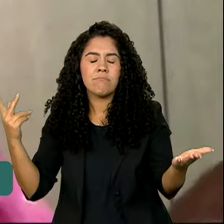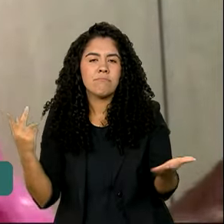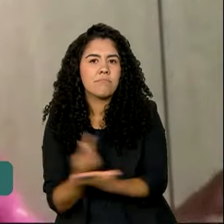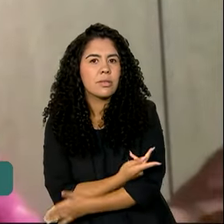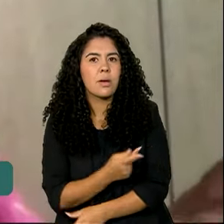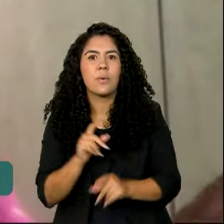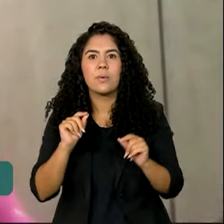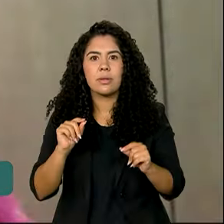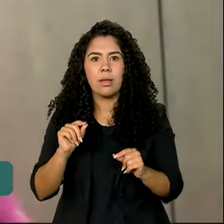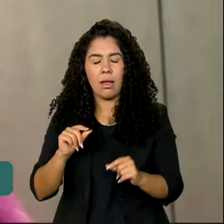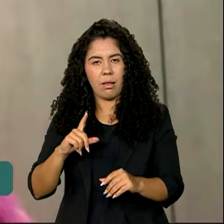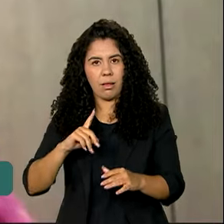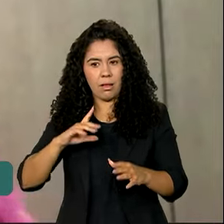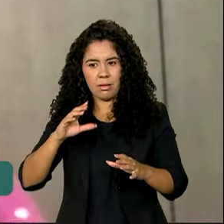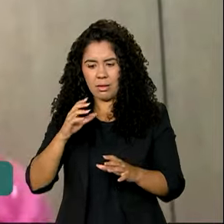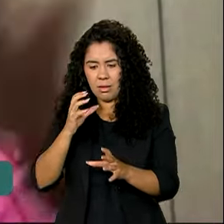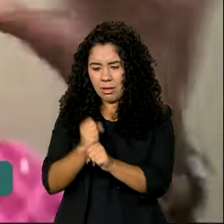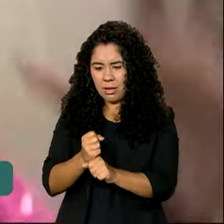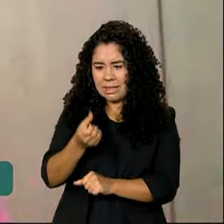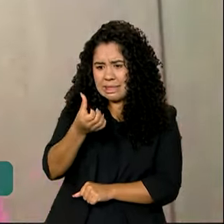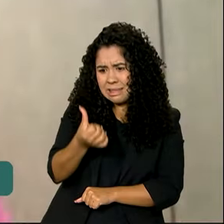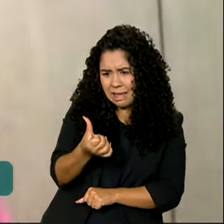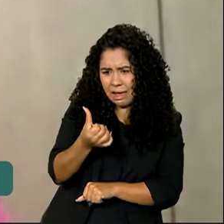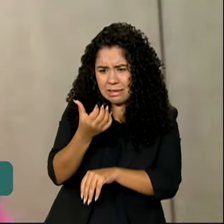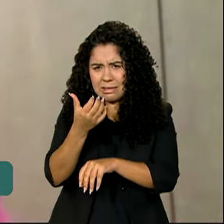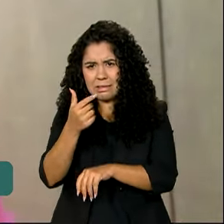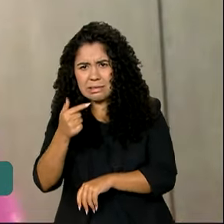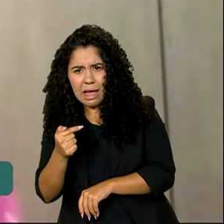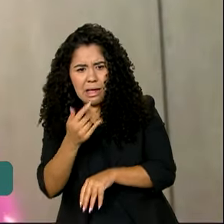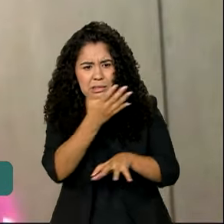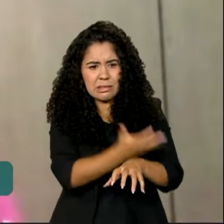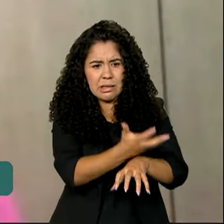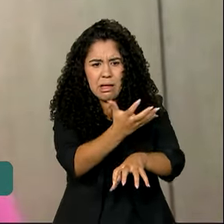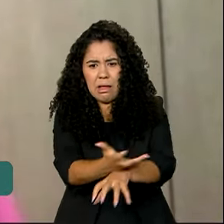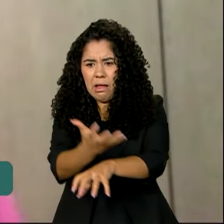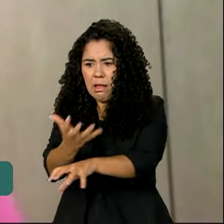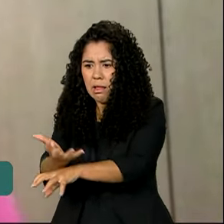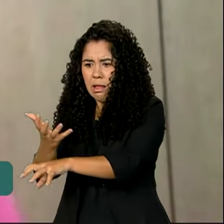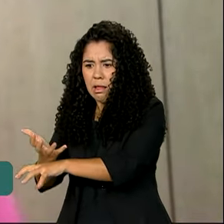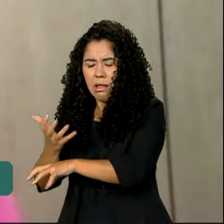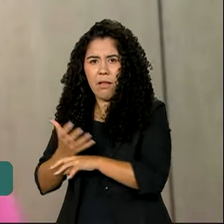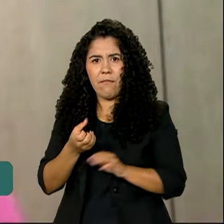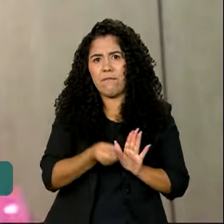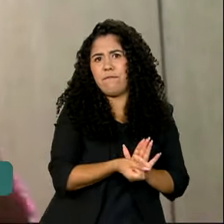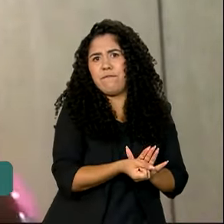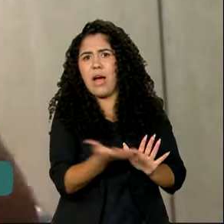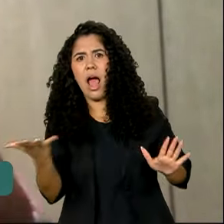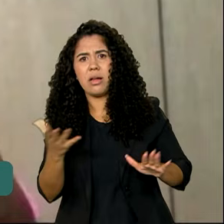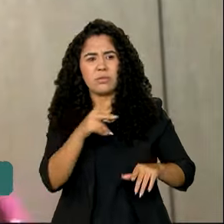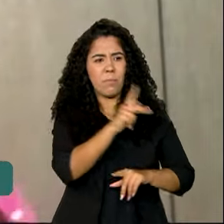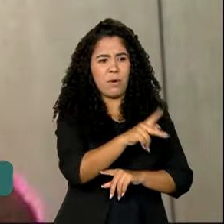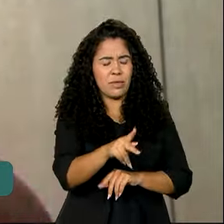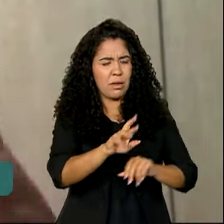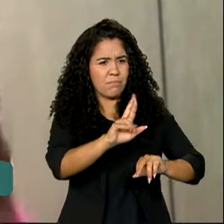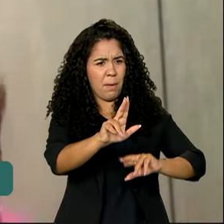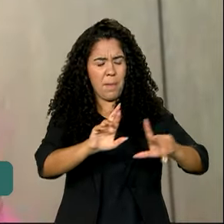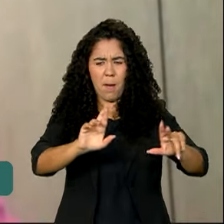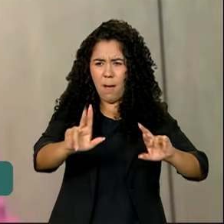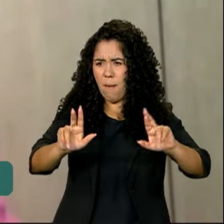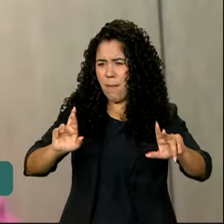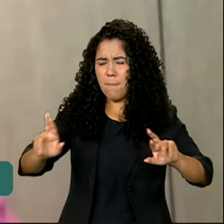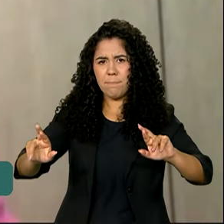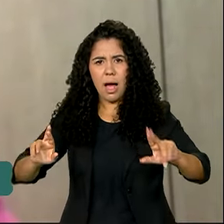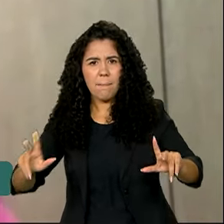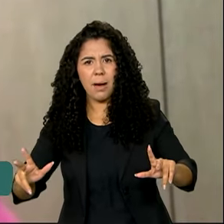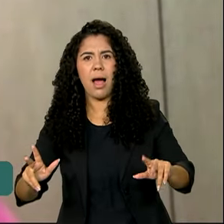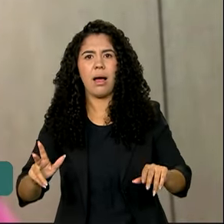tem sete ou oito disciplinas, seis, sete professores. E ele sai de um ambiente mais